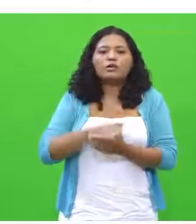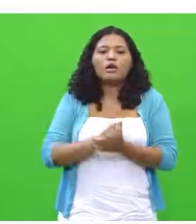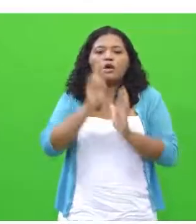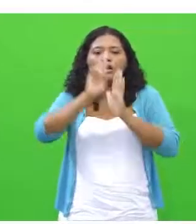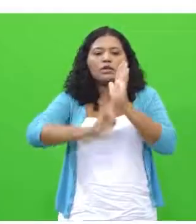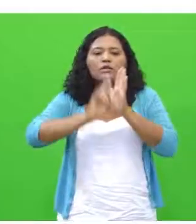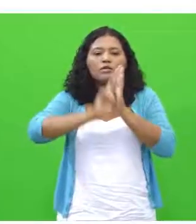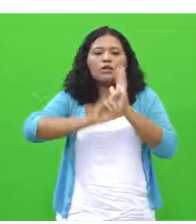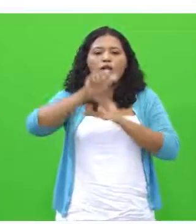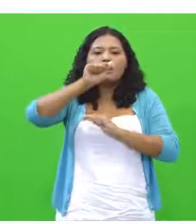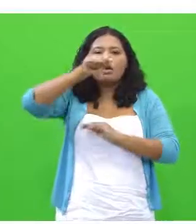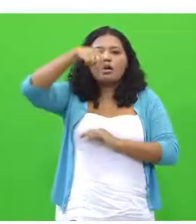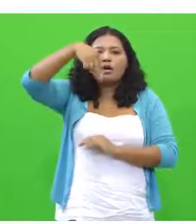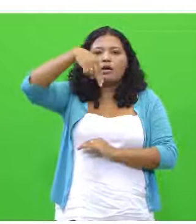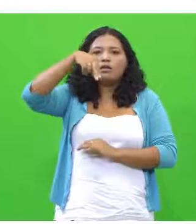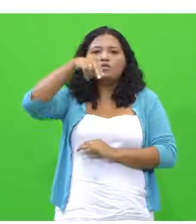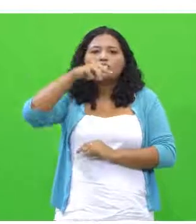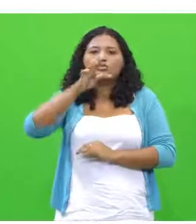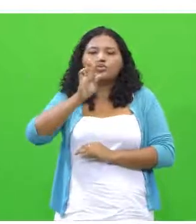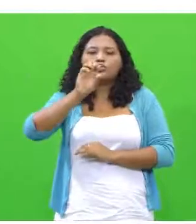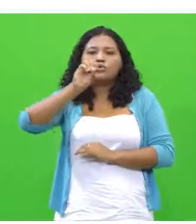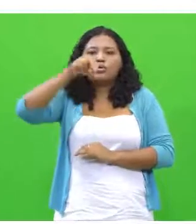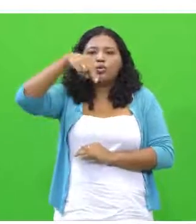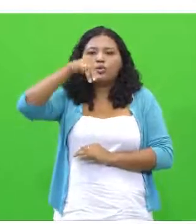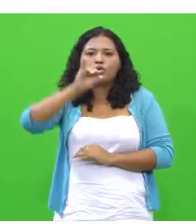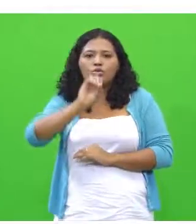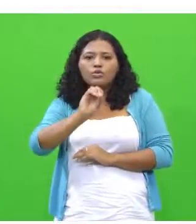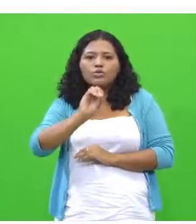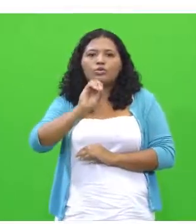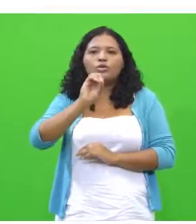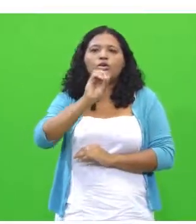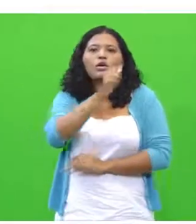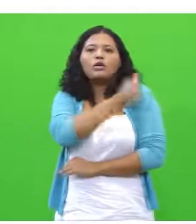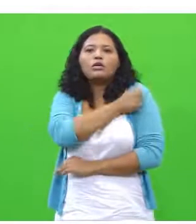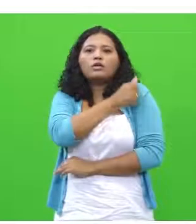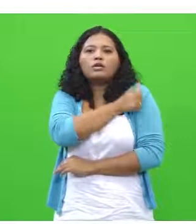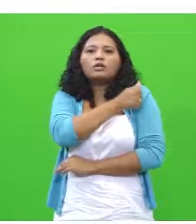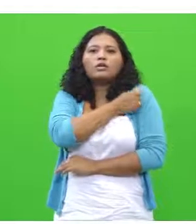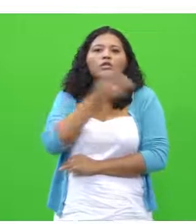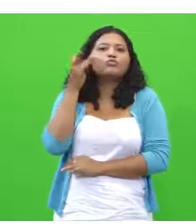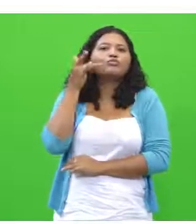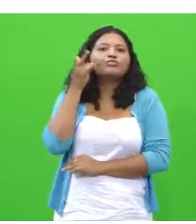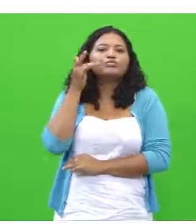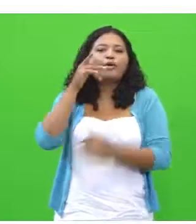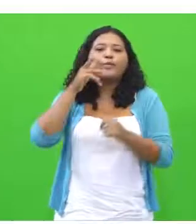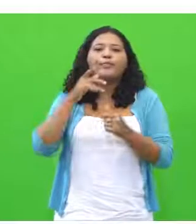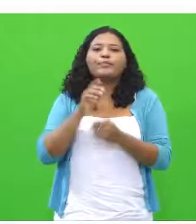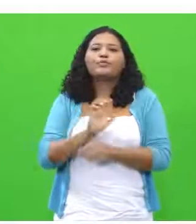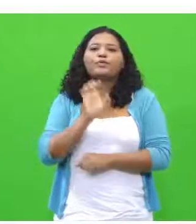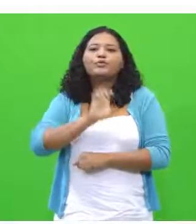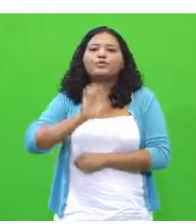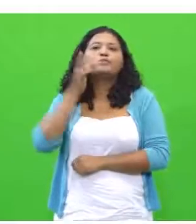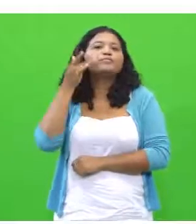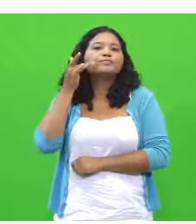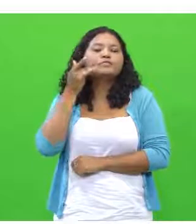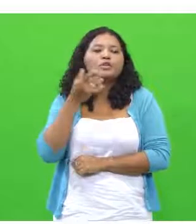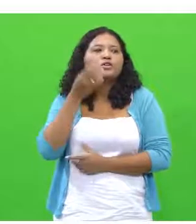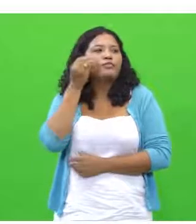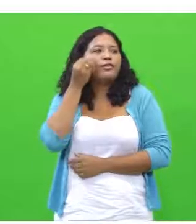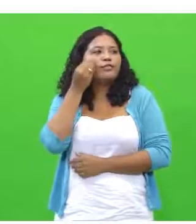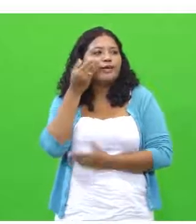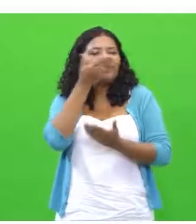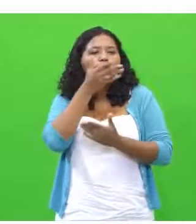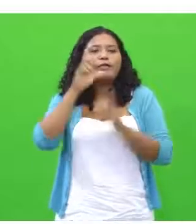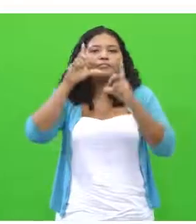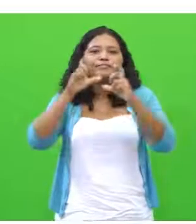do Antônio Ivan Araújo, ele é do Ceará. Na cartela seguinte, vocês vão observar a foto do Antônio,